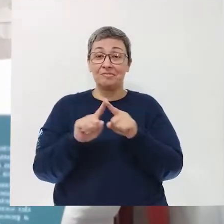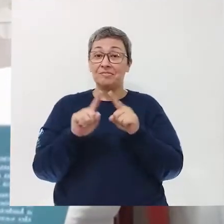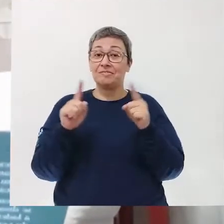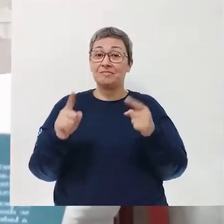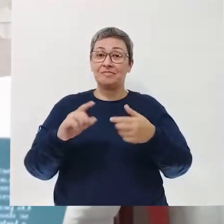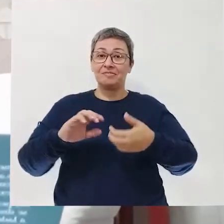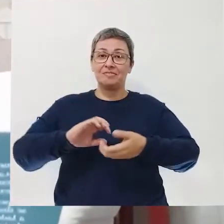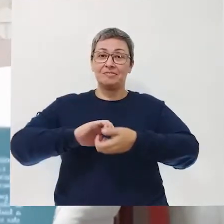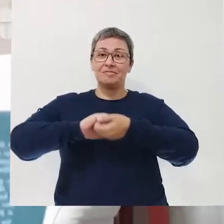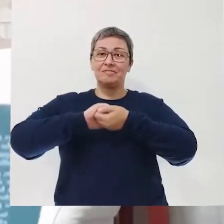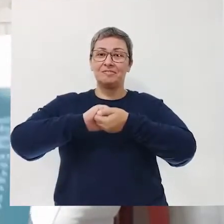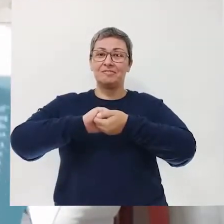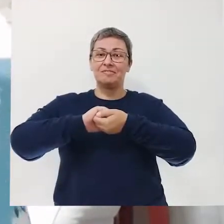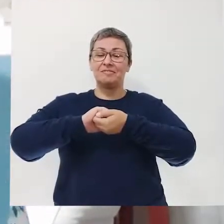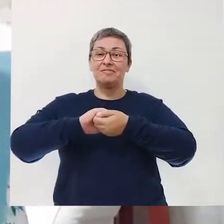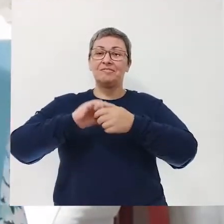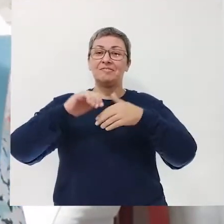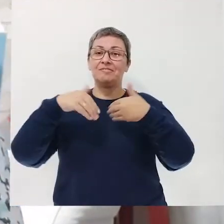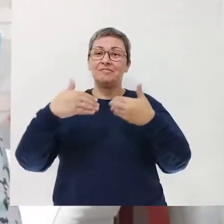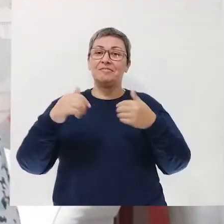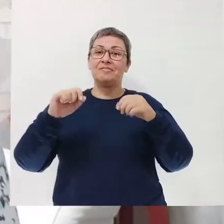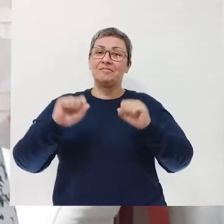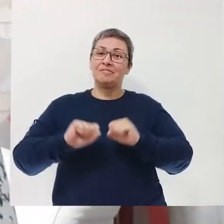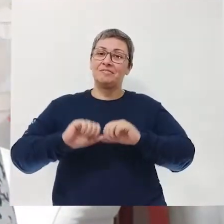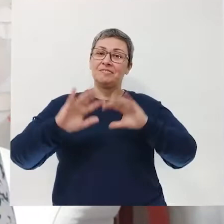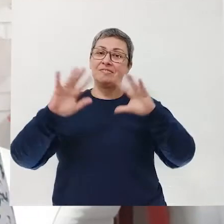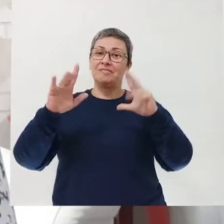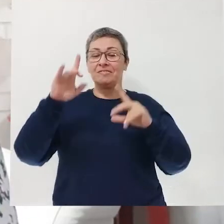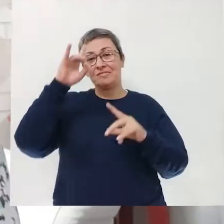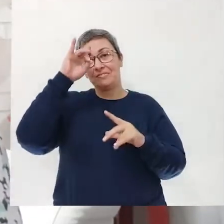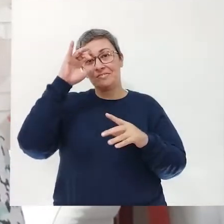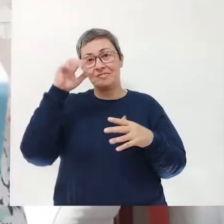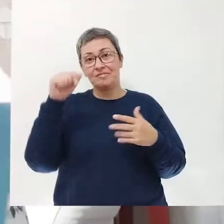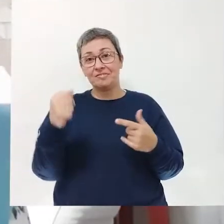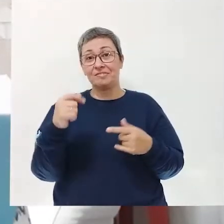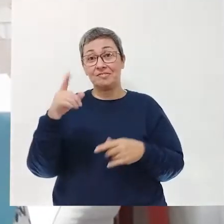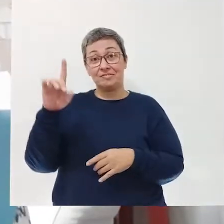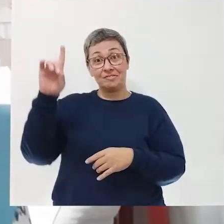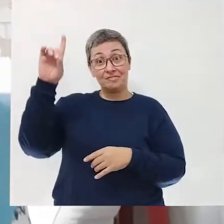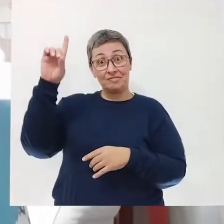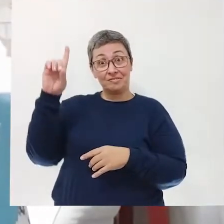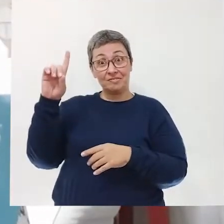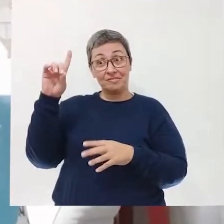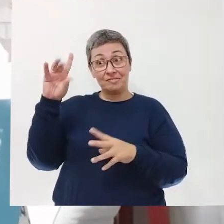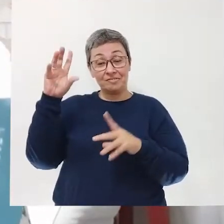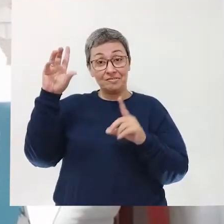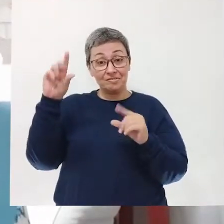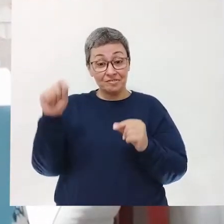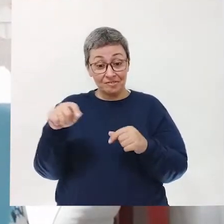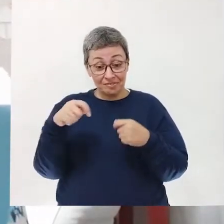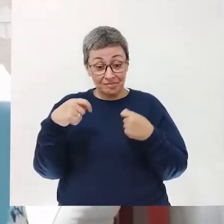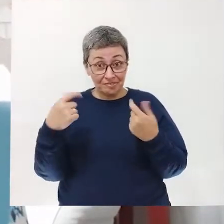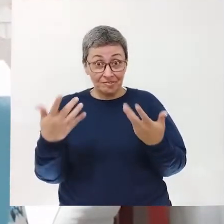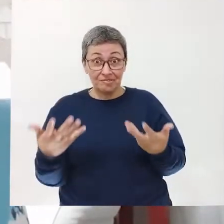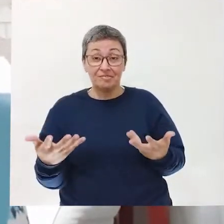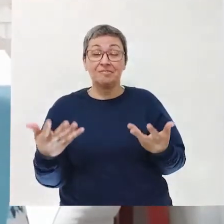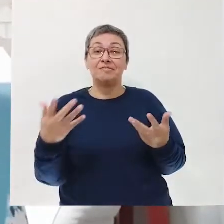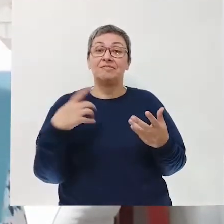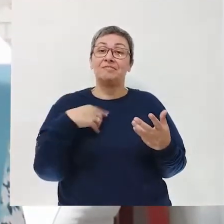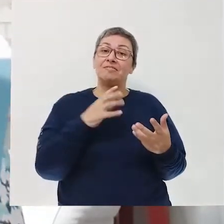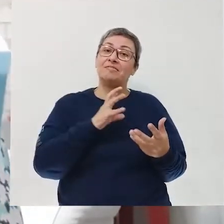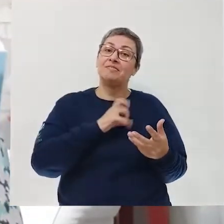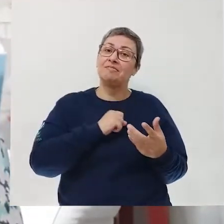mas de braços dados, com o milagre do dia. E Deus, todo pequeno gesto de amor,